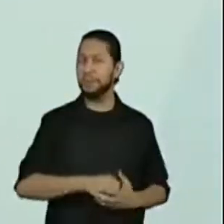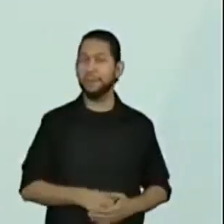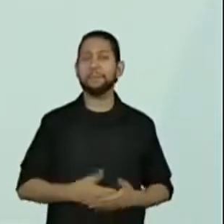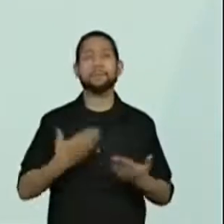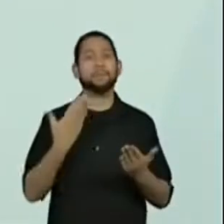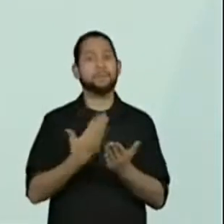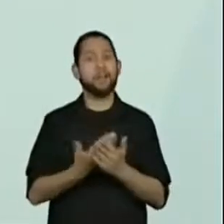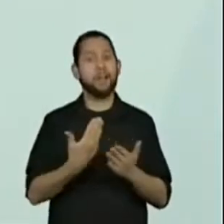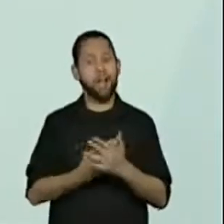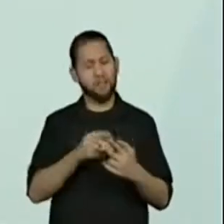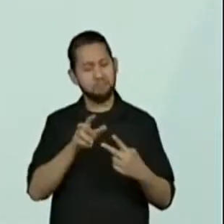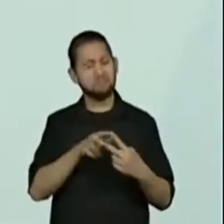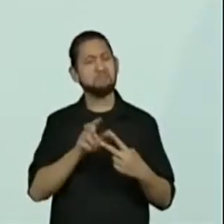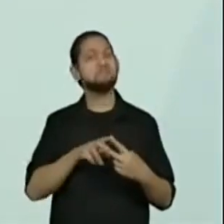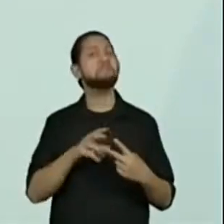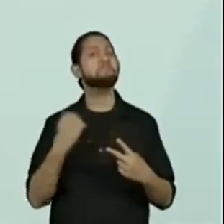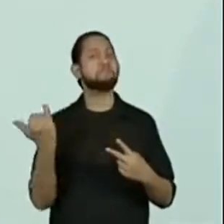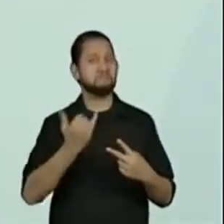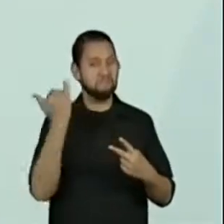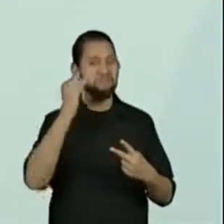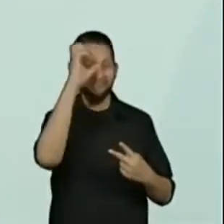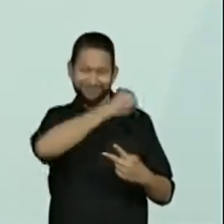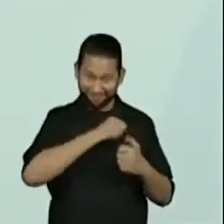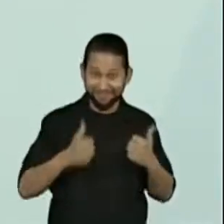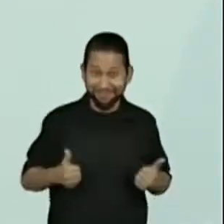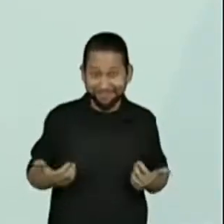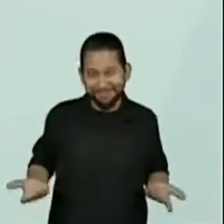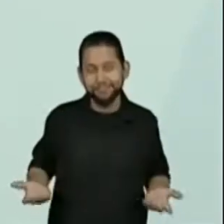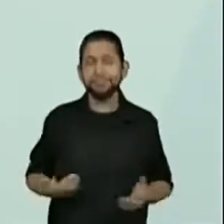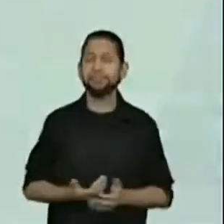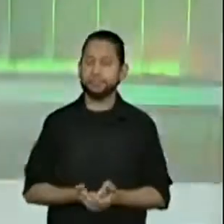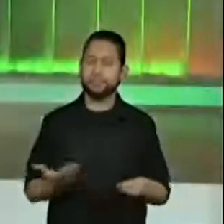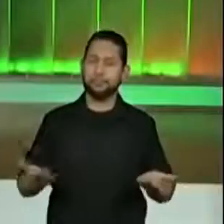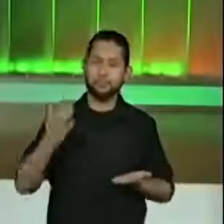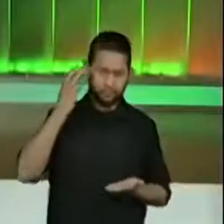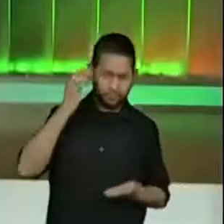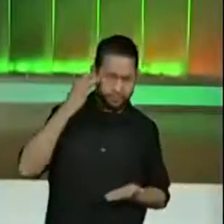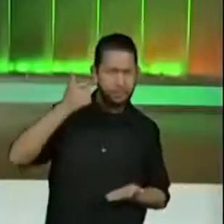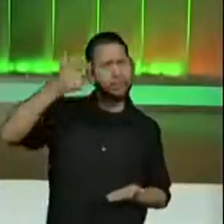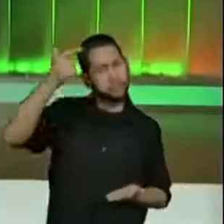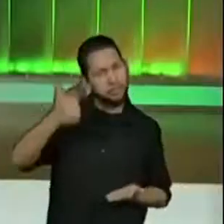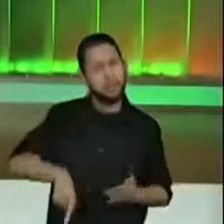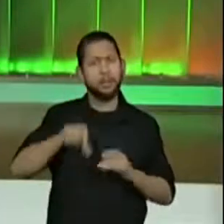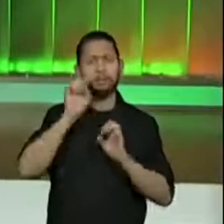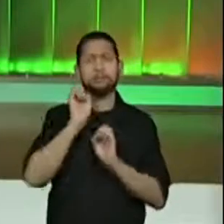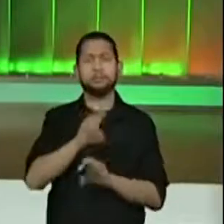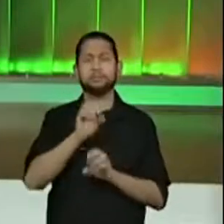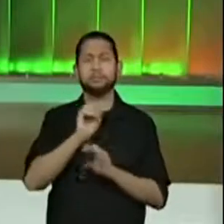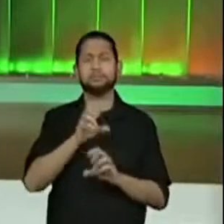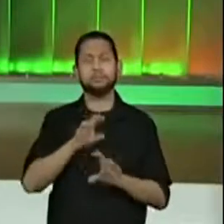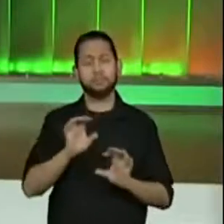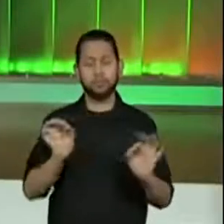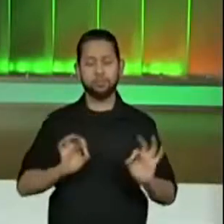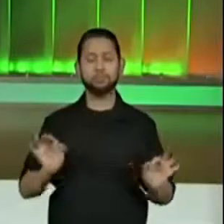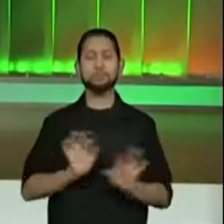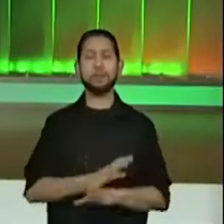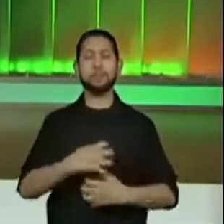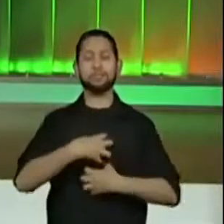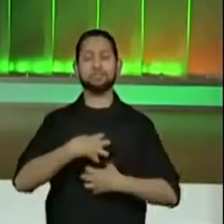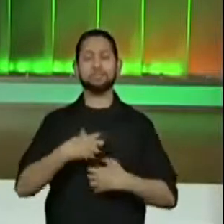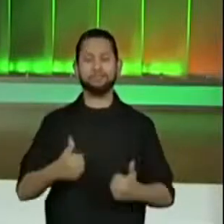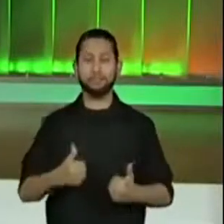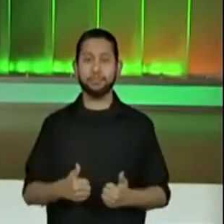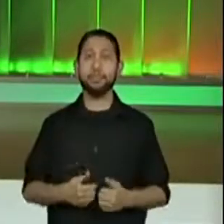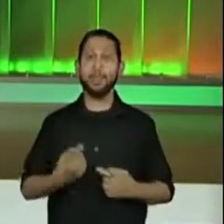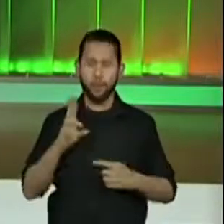duas aulas, bastante coisa, não é? Amanhã vai ter muito mais coisa. Se preparem, tá? A minha